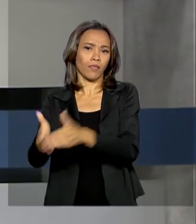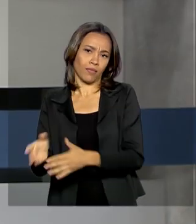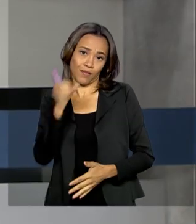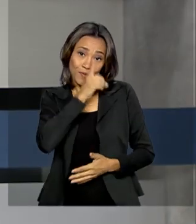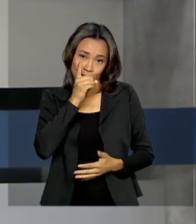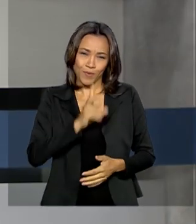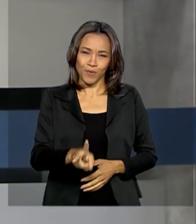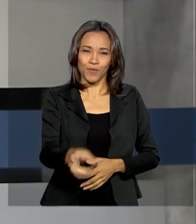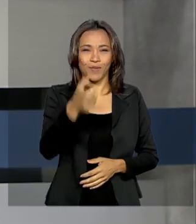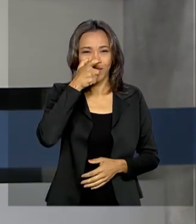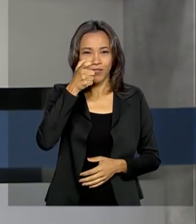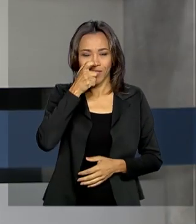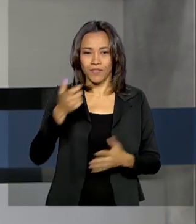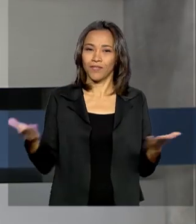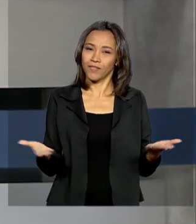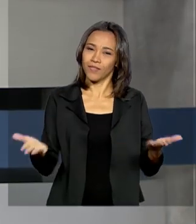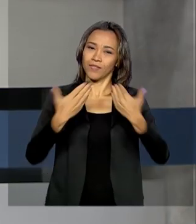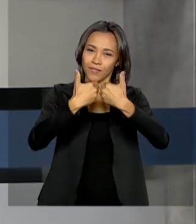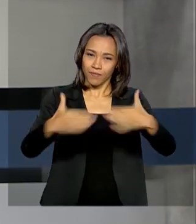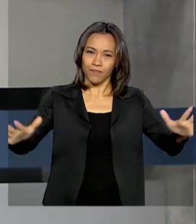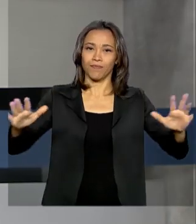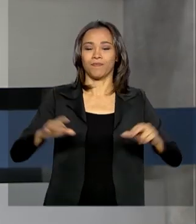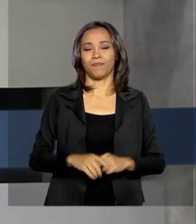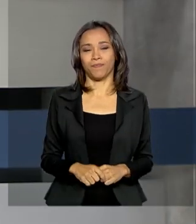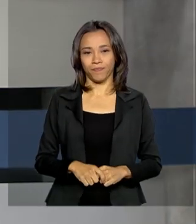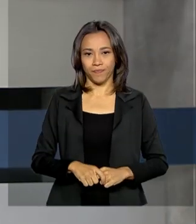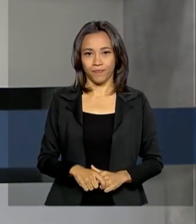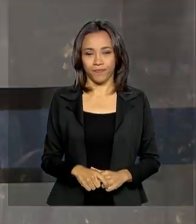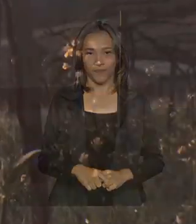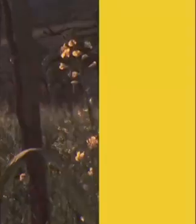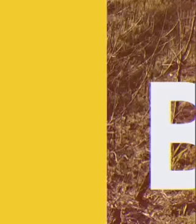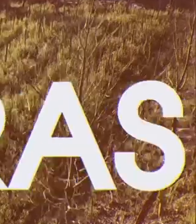Fique com a gente, o Brasil em dia já está no ar.